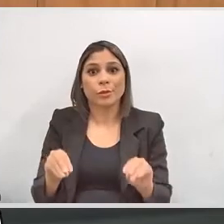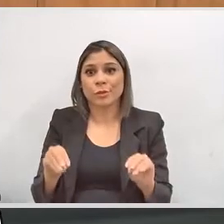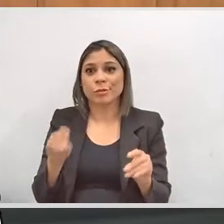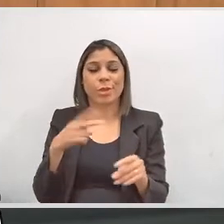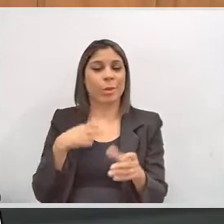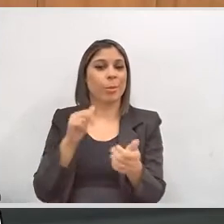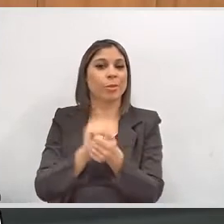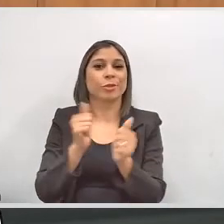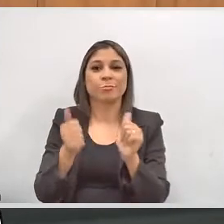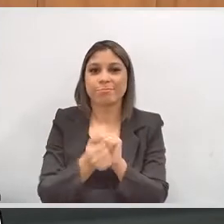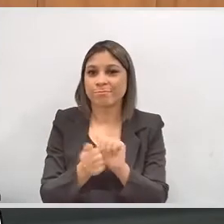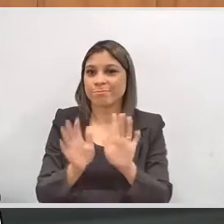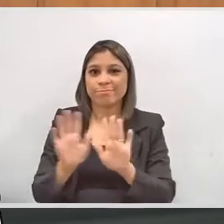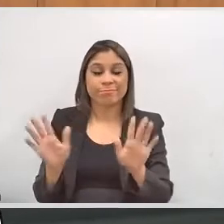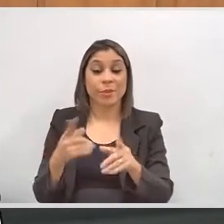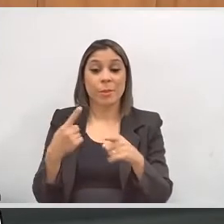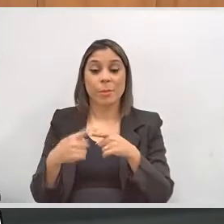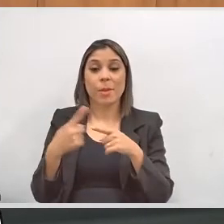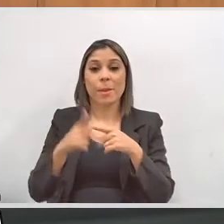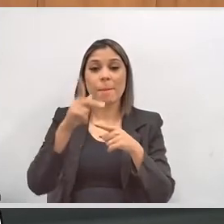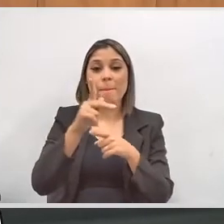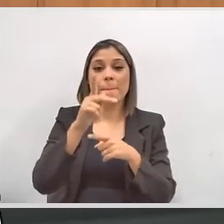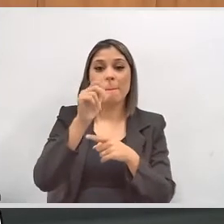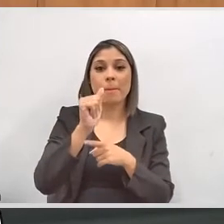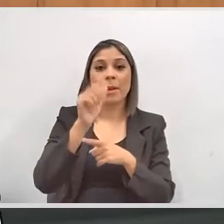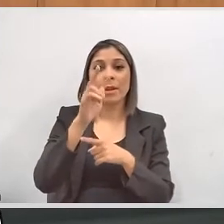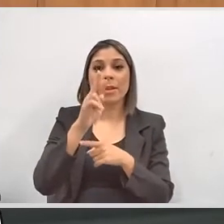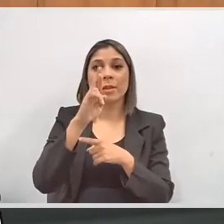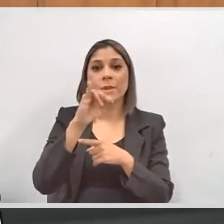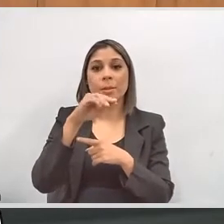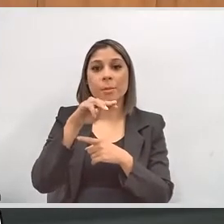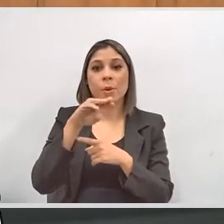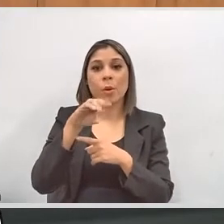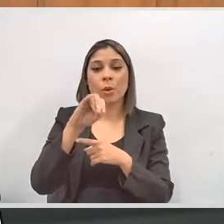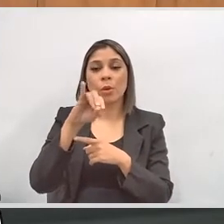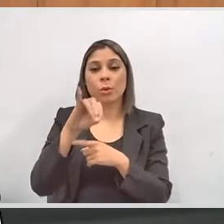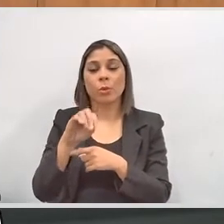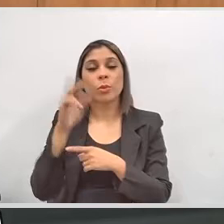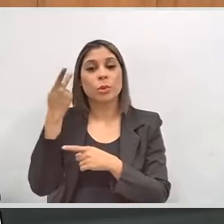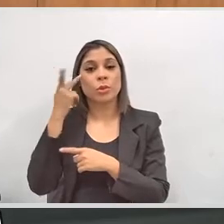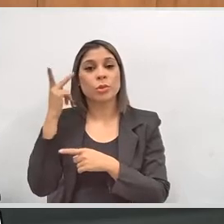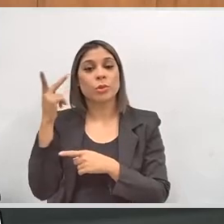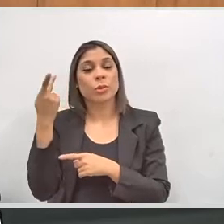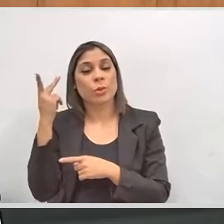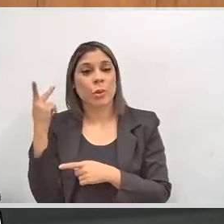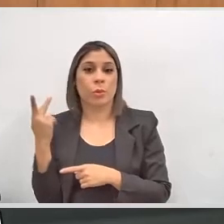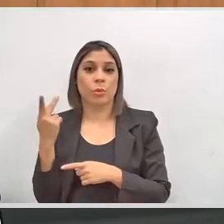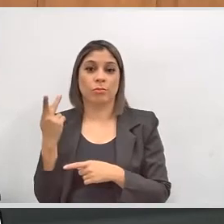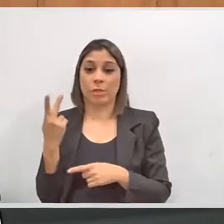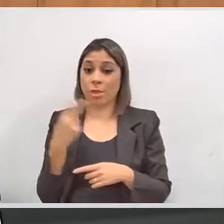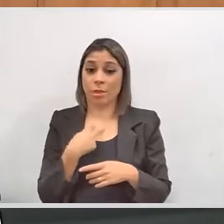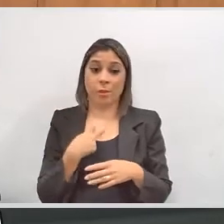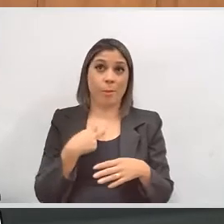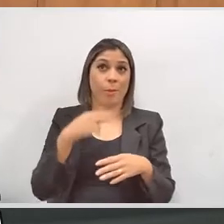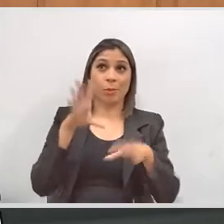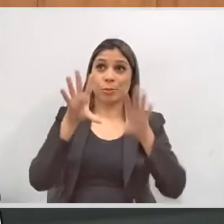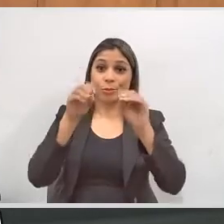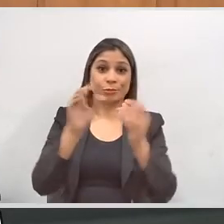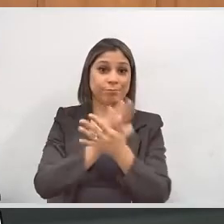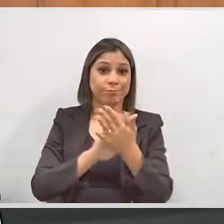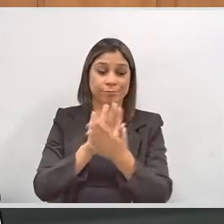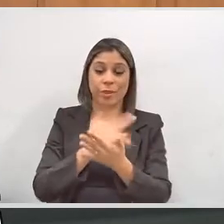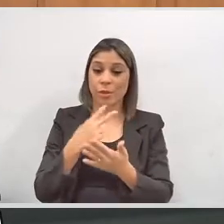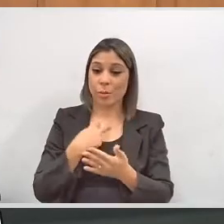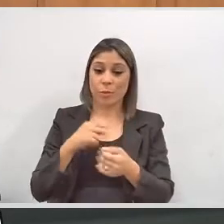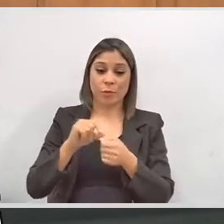podermos adaptar, porque o patrimônio não nos deixa modificar na fachada, muitas vezes a gente não